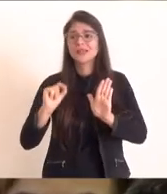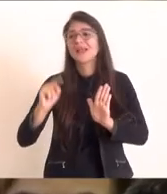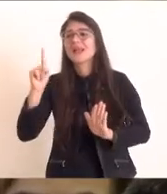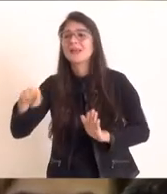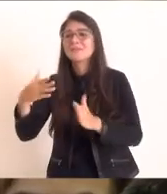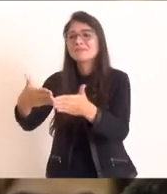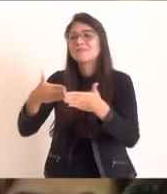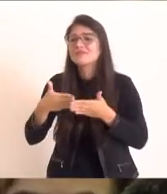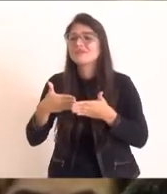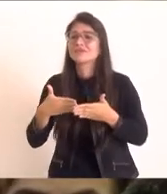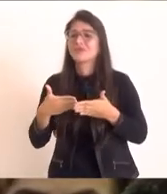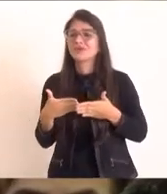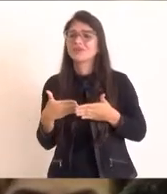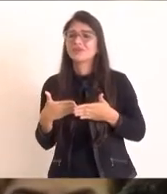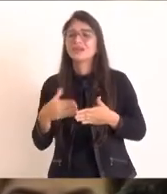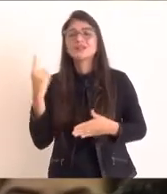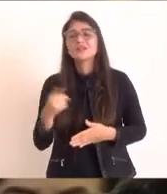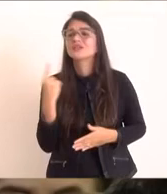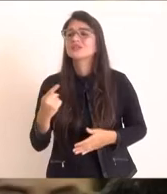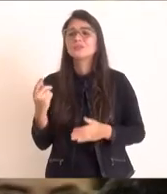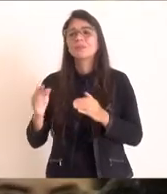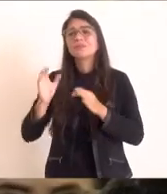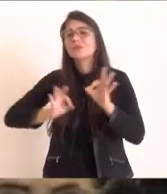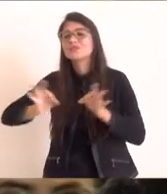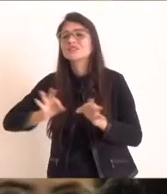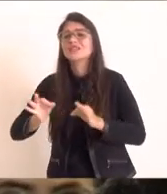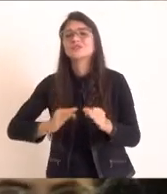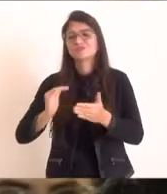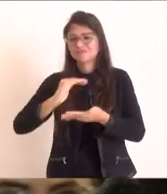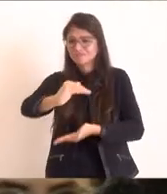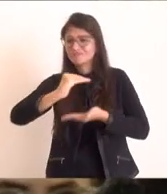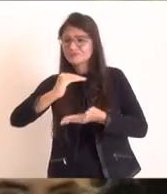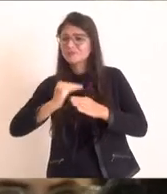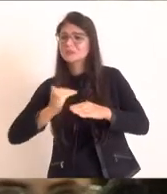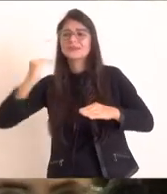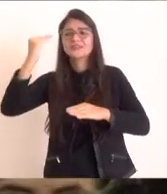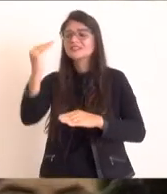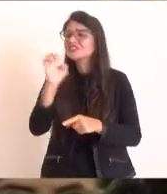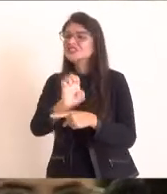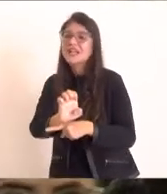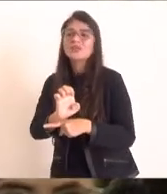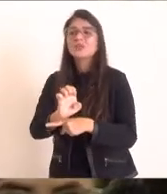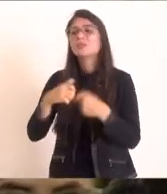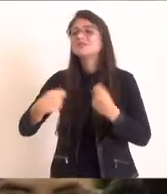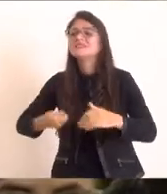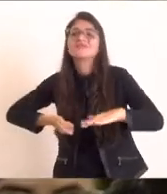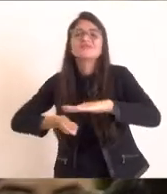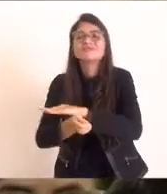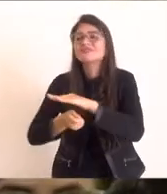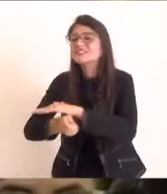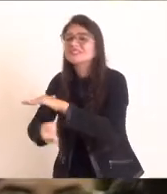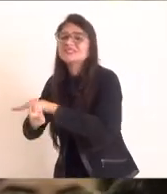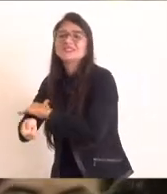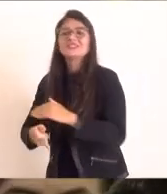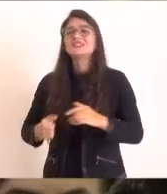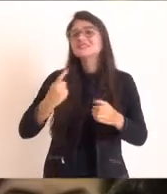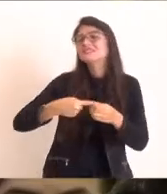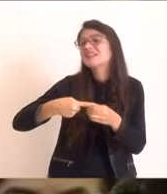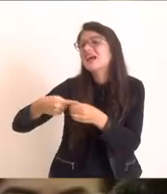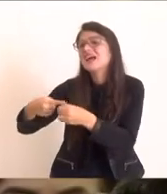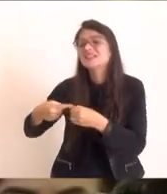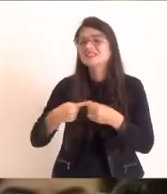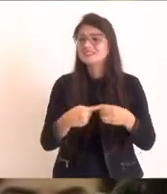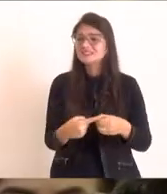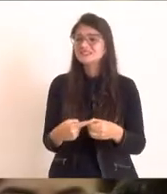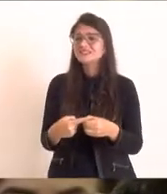pedido para que esse grande projeto do Fundo Soberano, em todo o Estado, realmente venha a investir em cidades como a nossa, que já